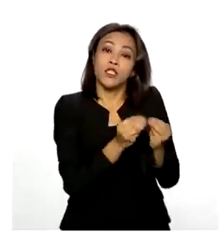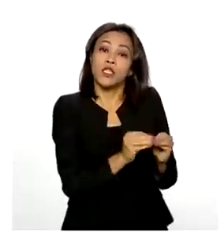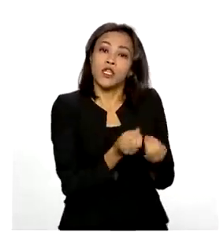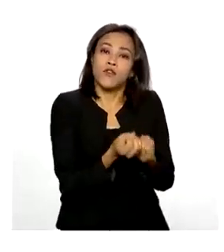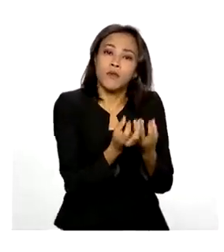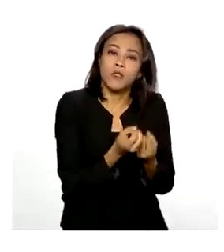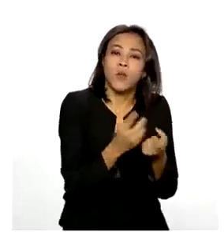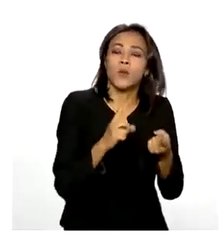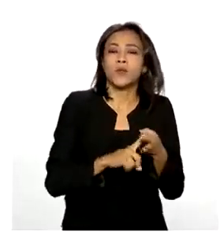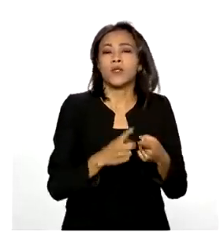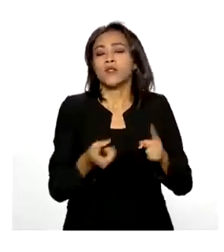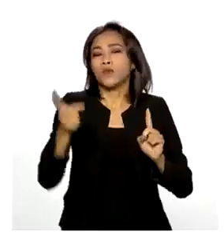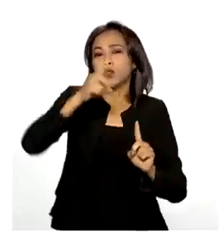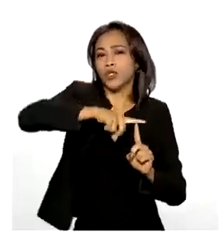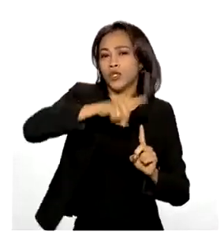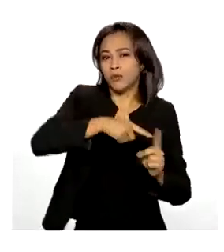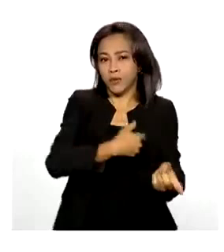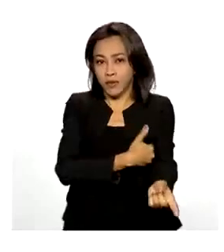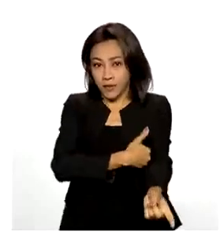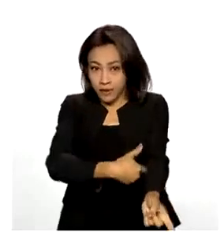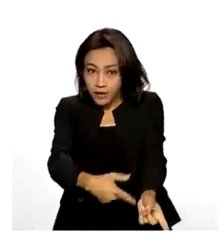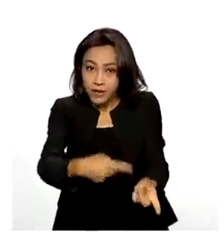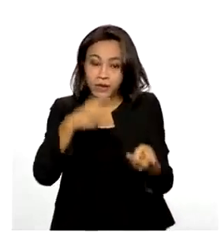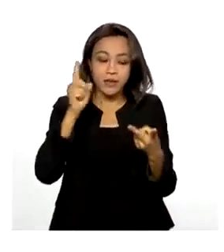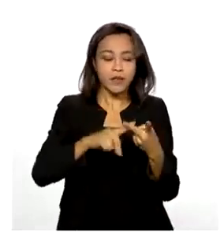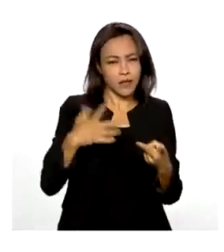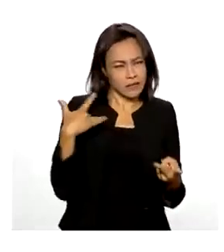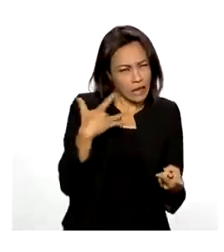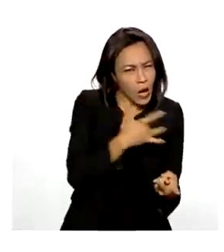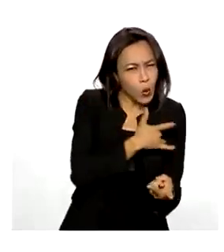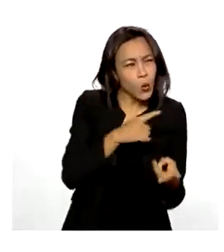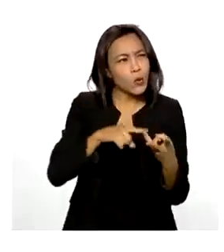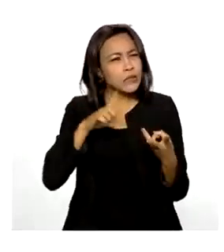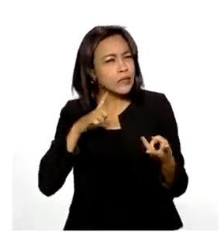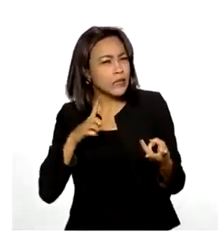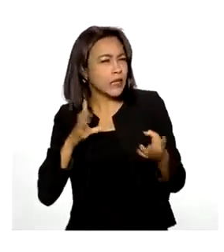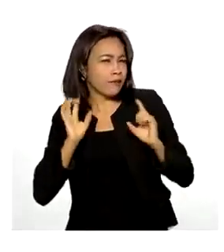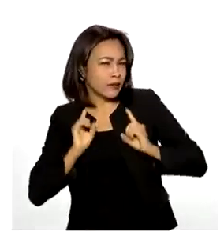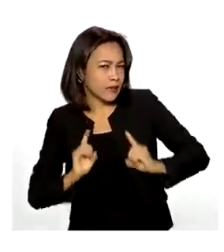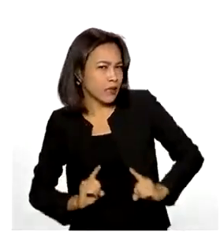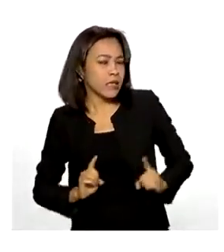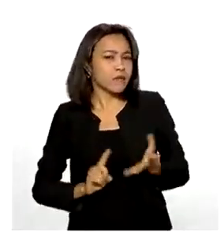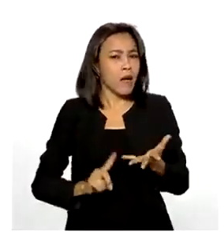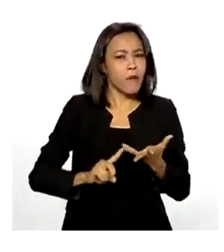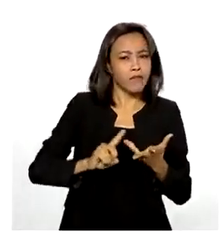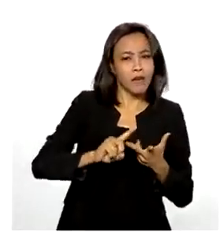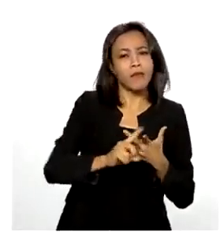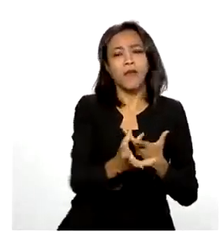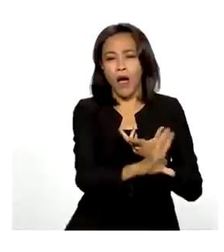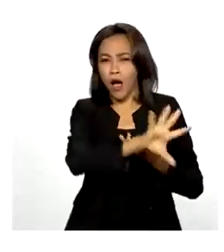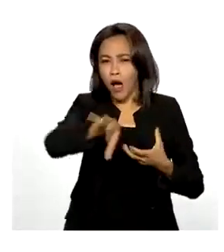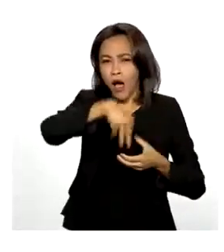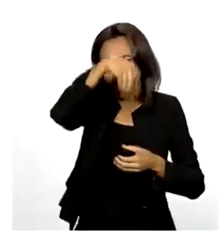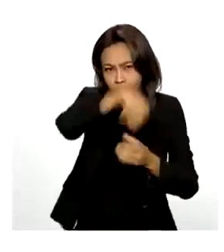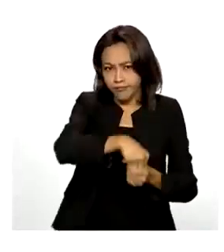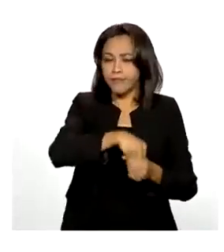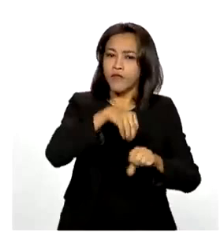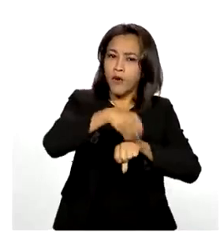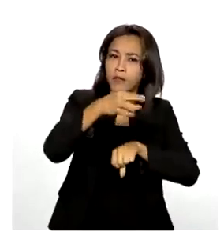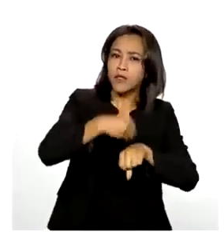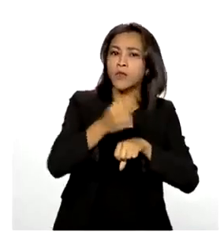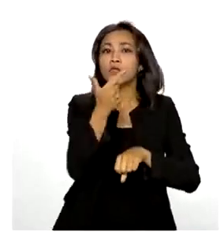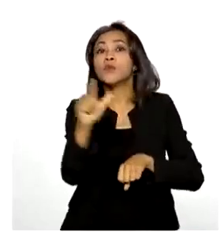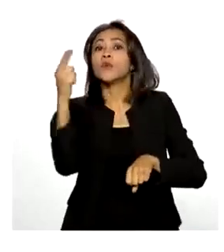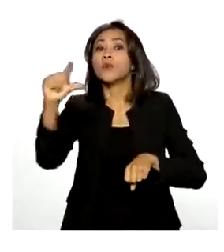tipo sanguíneo, condições de saúde e deficiências. Além disso, é possível inserir informações de